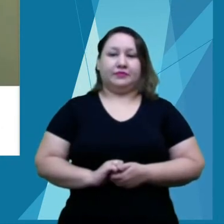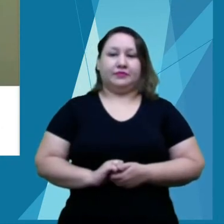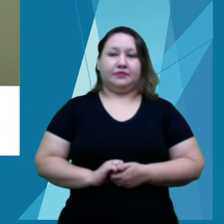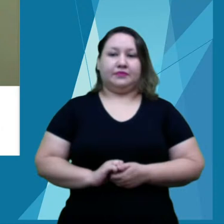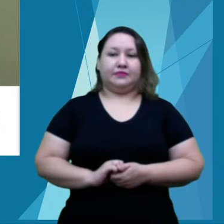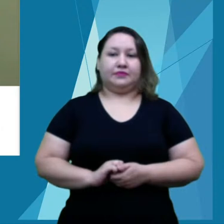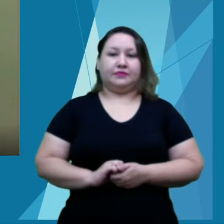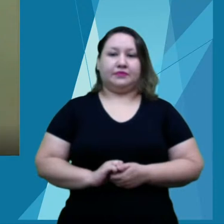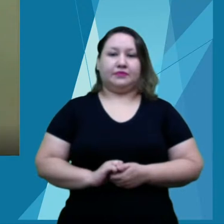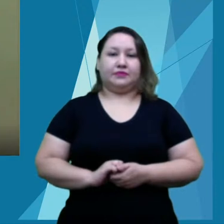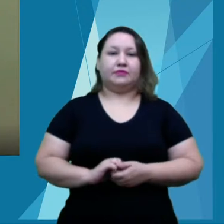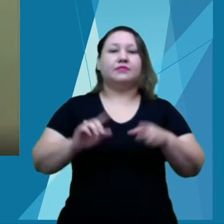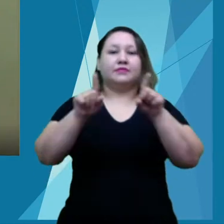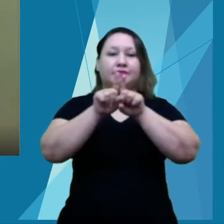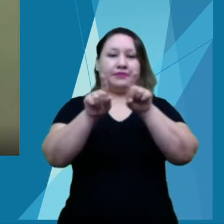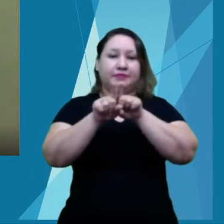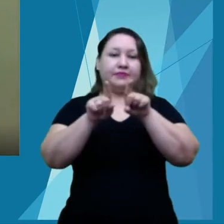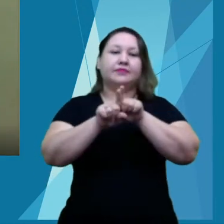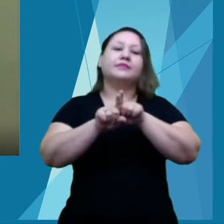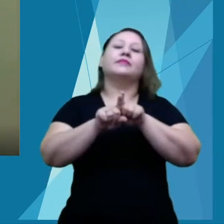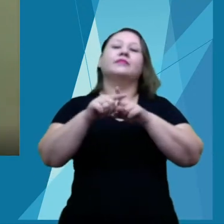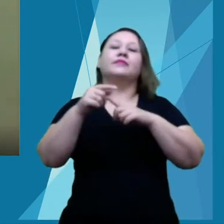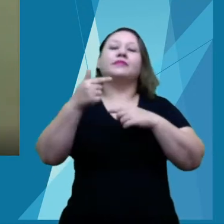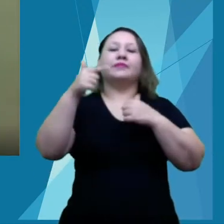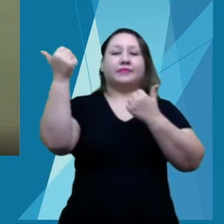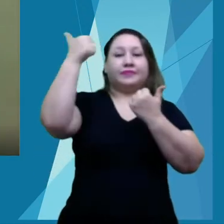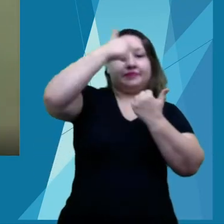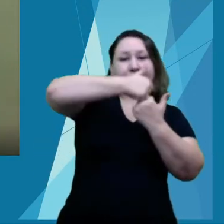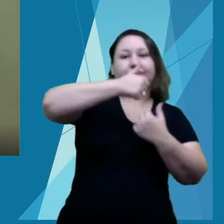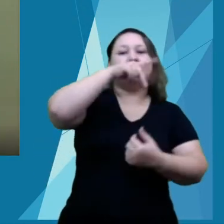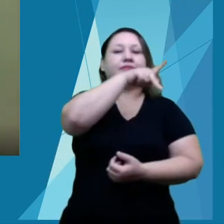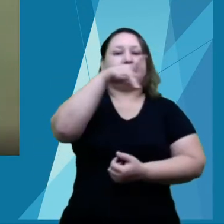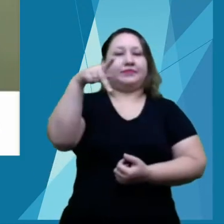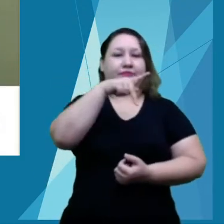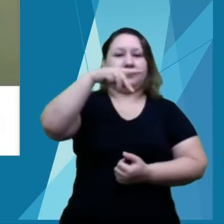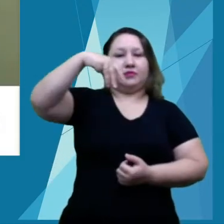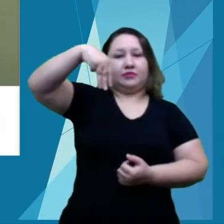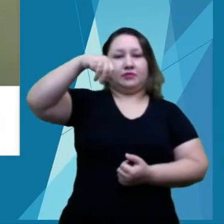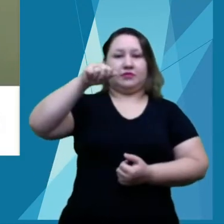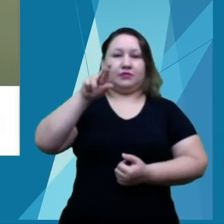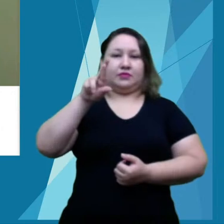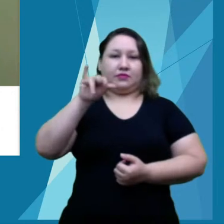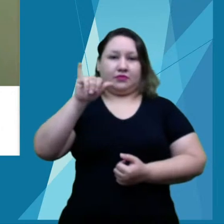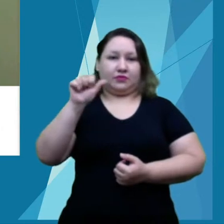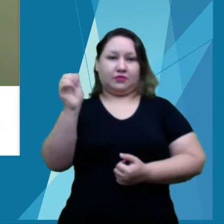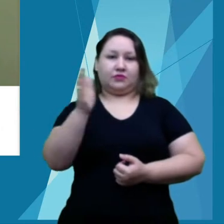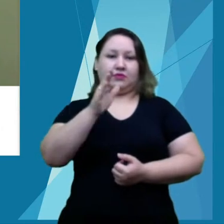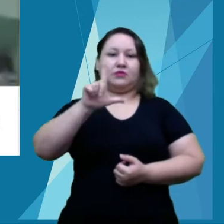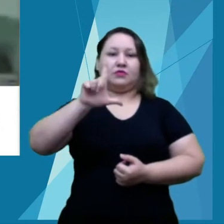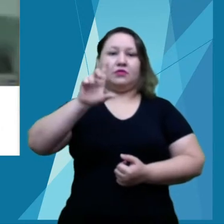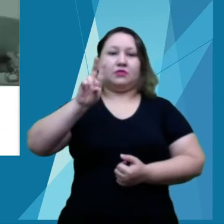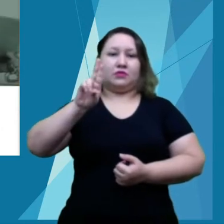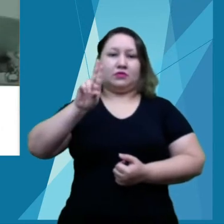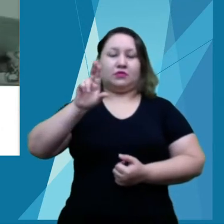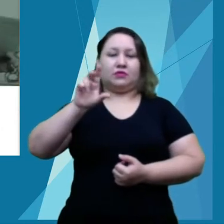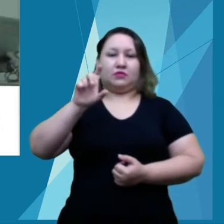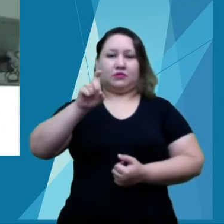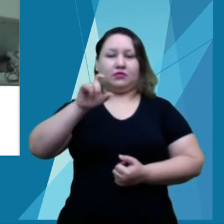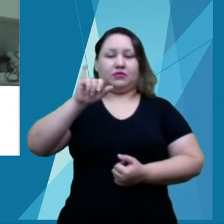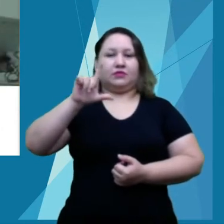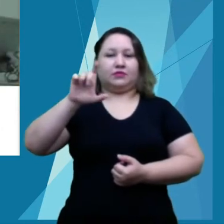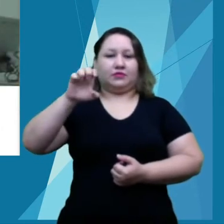A pró-reitora de ensino, professora Maria Lucilene Belmiro de Melo Acácio.